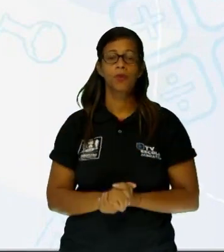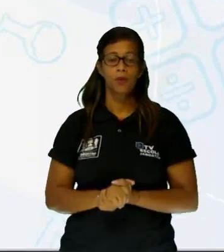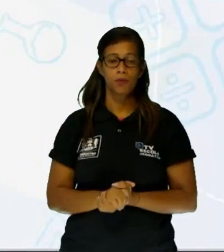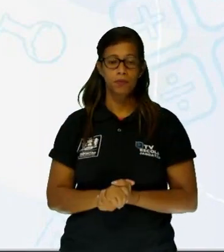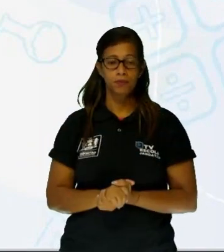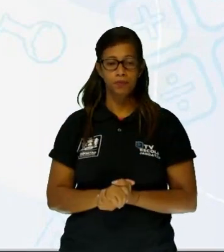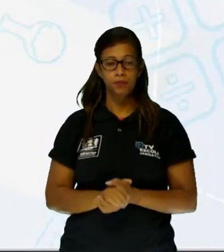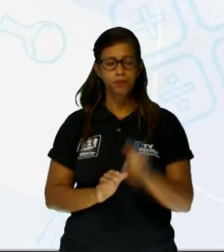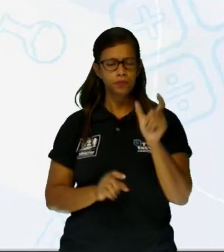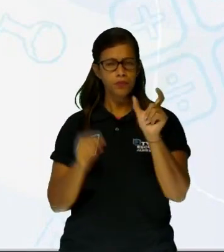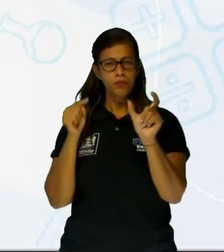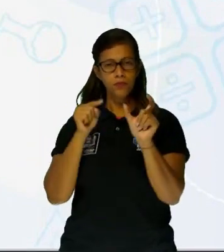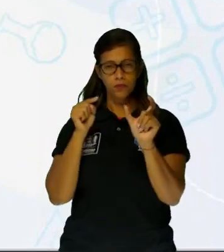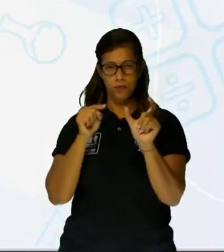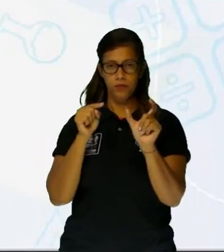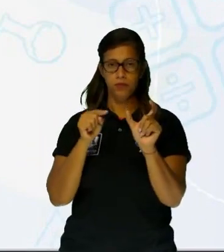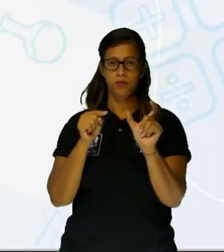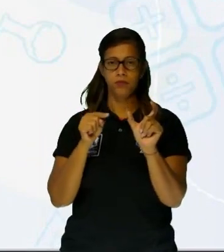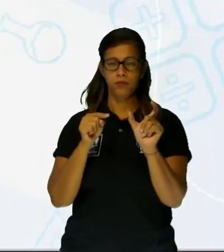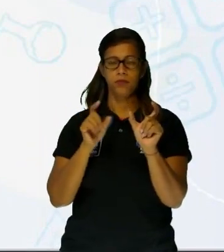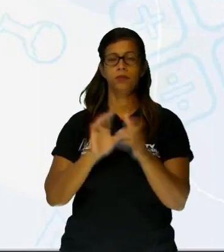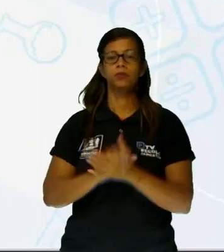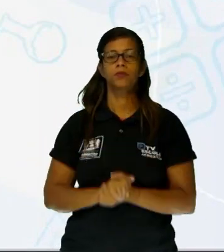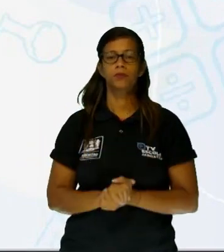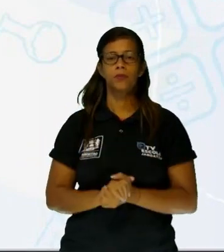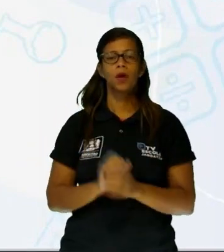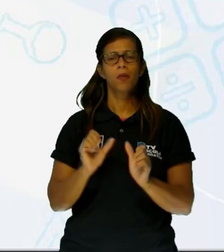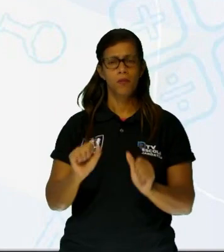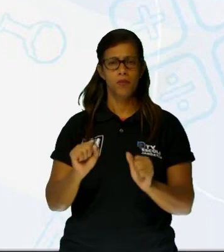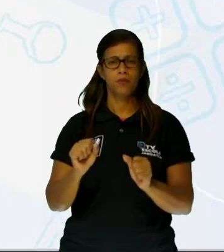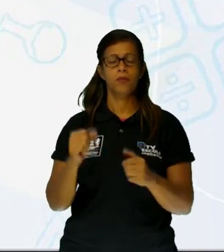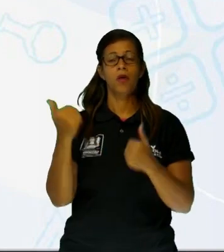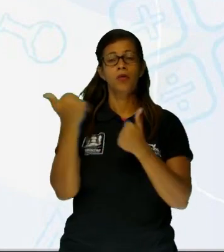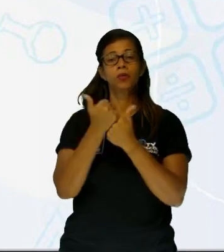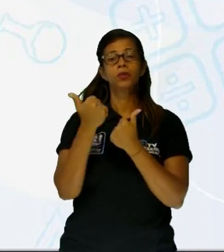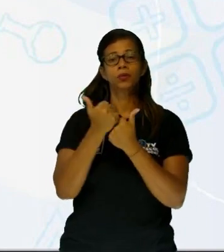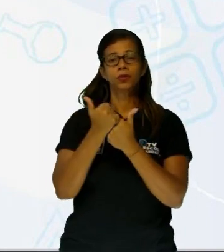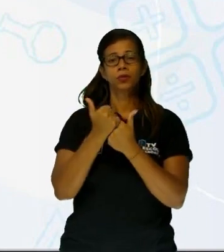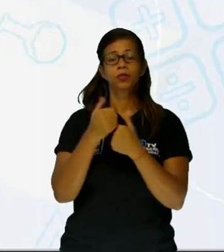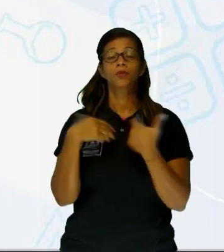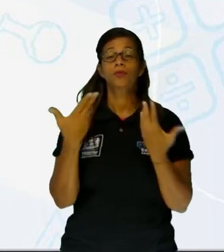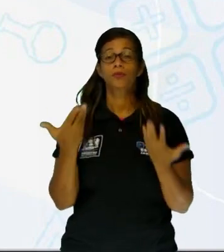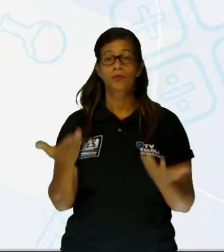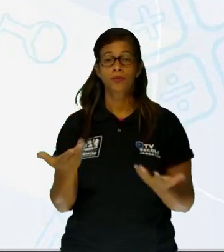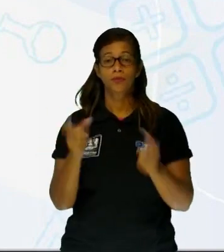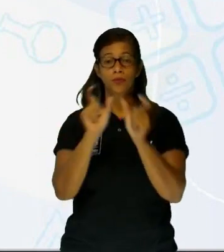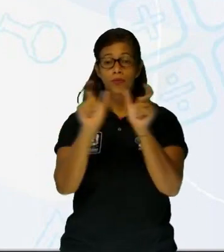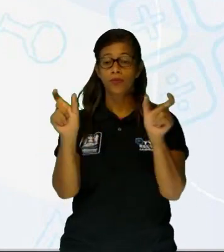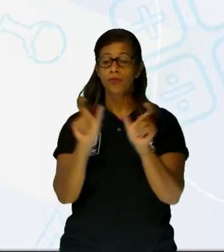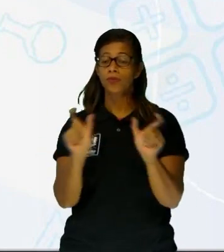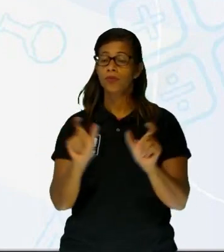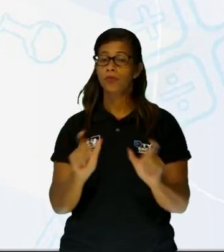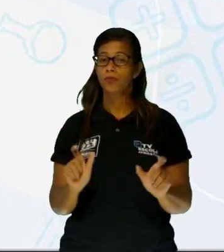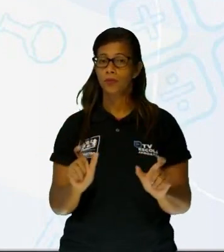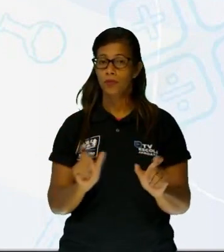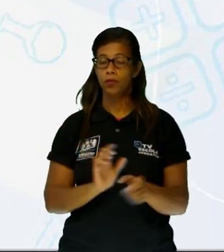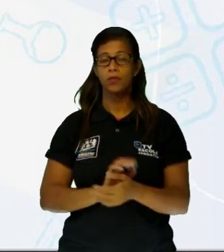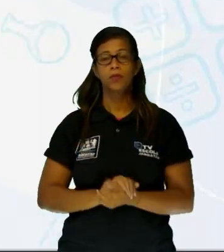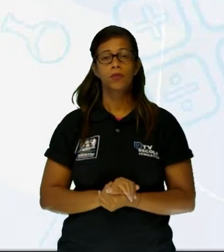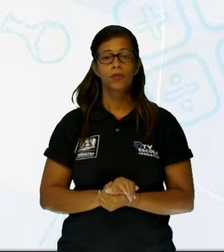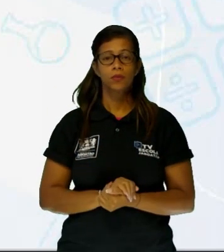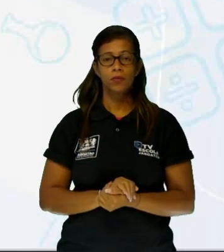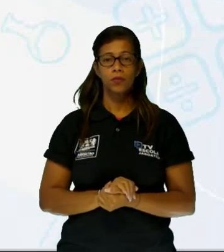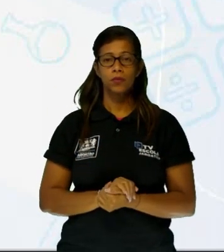perda do sentido original, pode ser substituído por desses, daqueles, de alguns, de muitos, ou